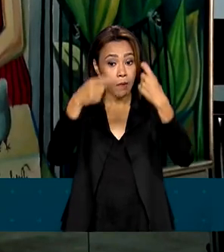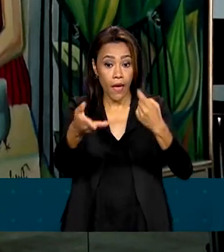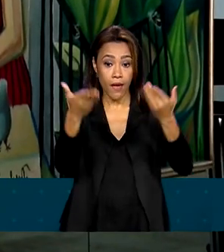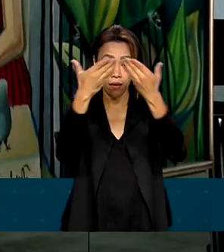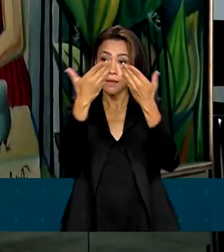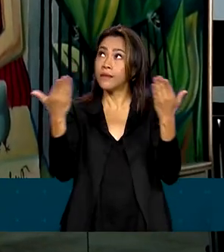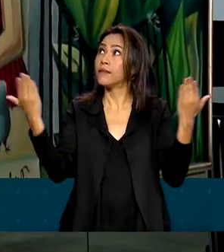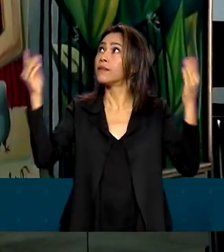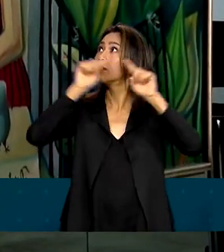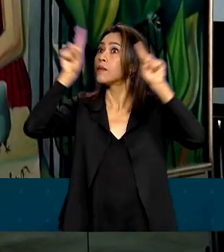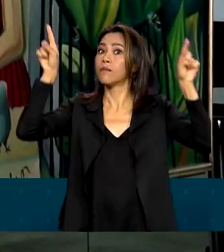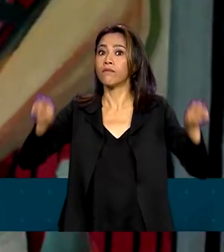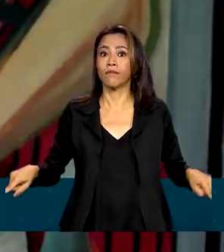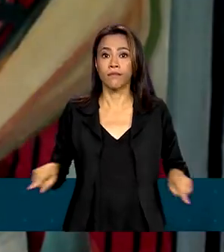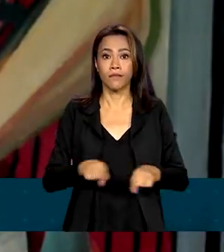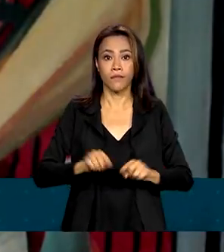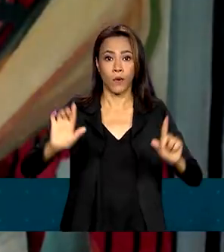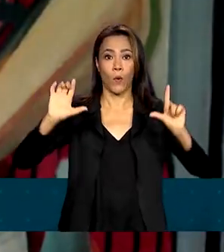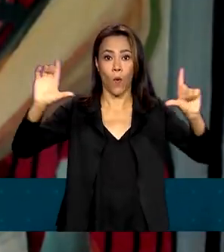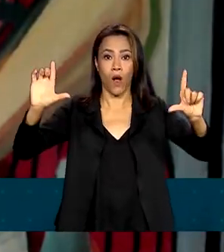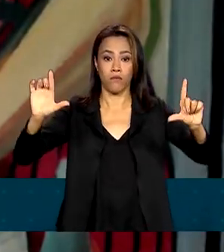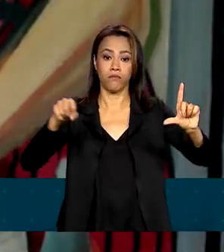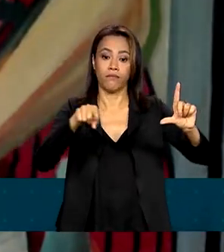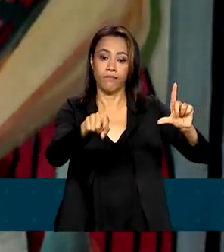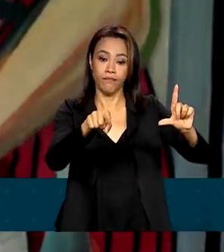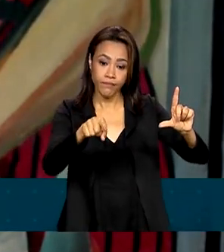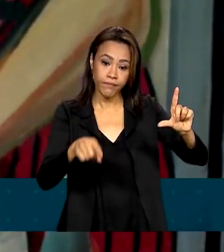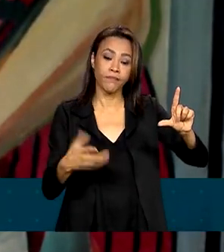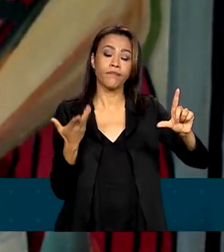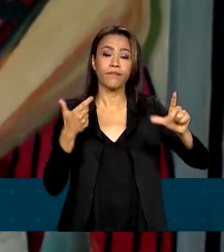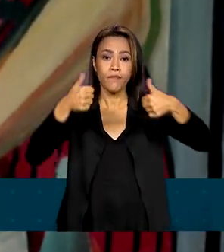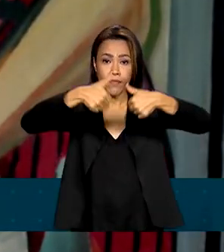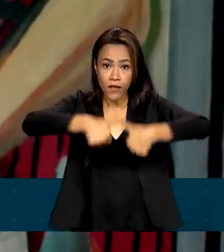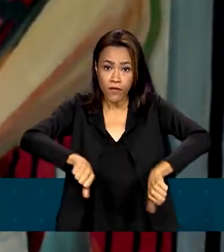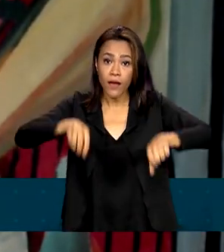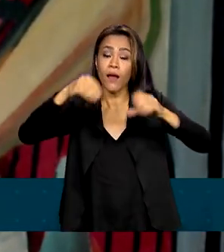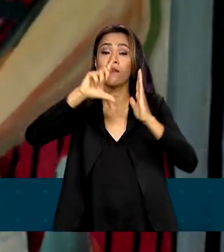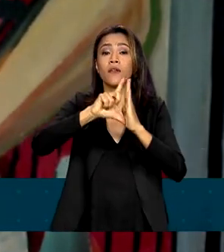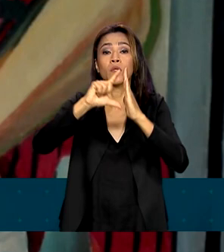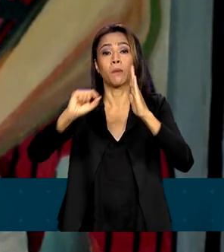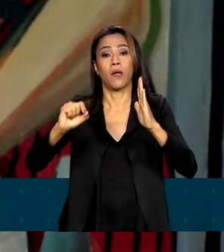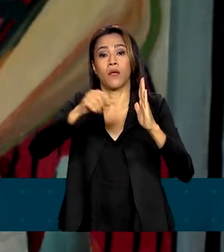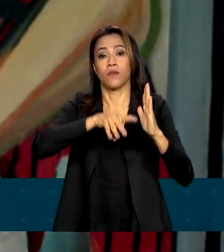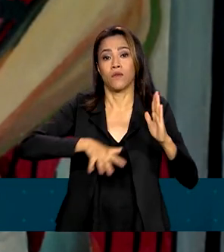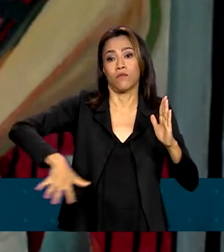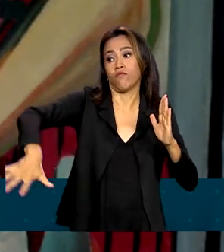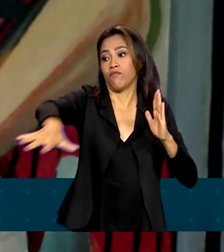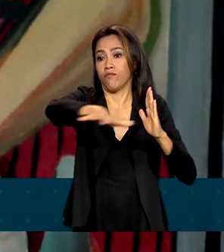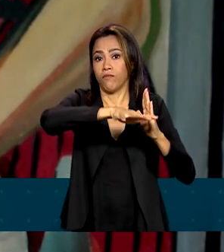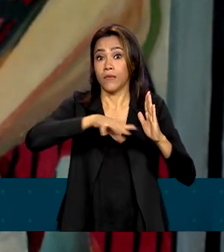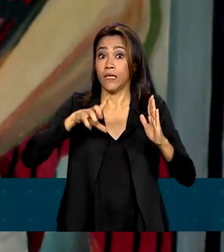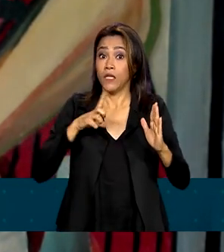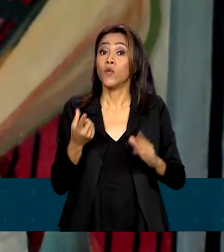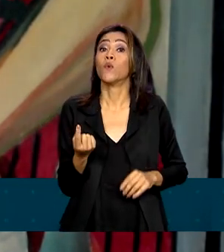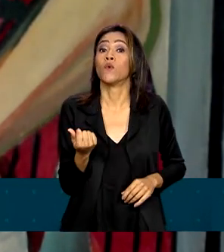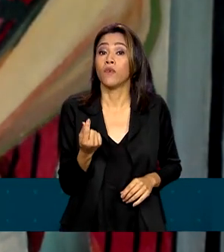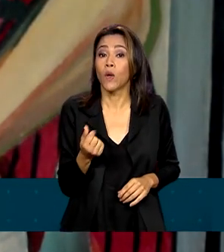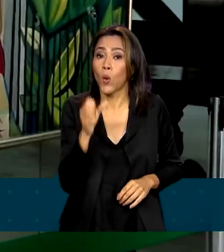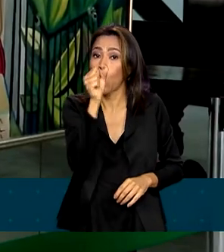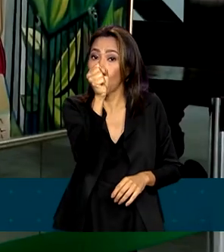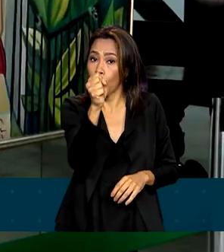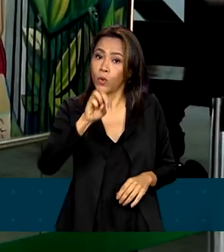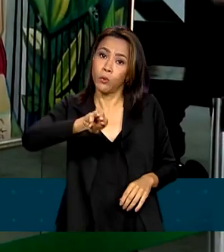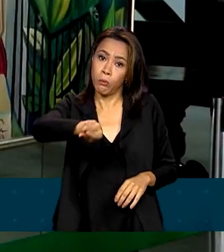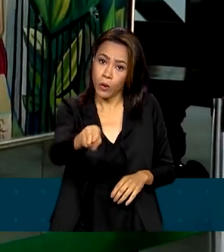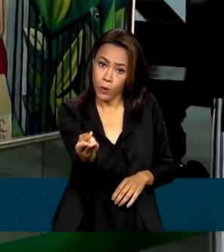Mural das Mulatas, de Dica Valcante. A peça morava no Salão Nobre do Palácio do Planalto e possui valor estimado em 8